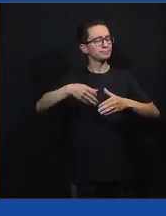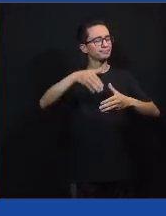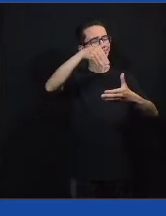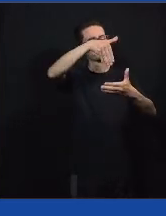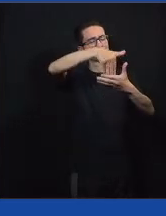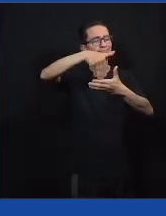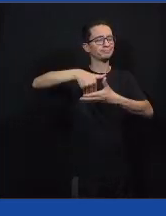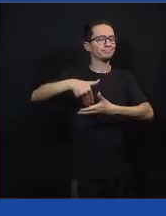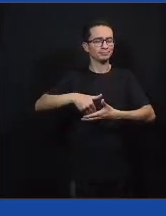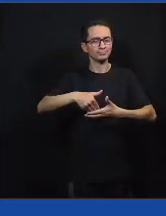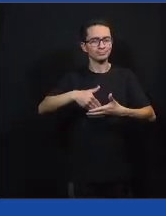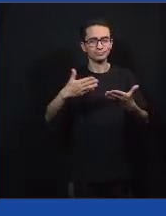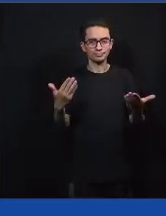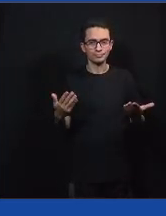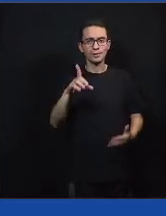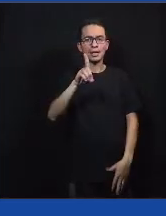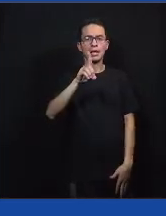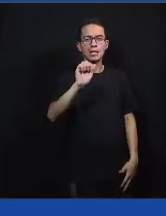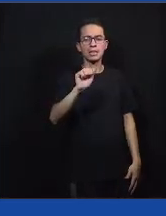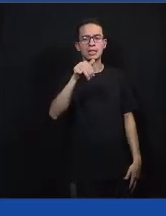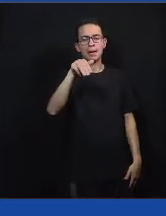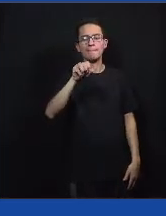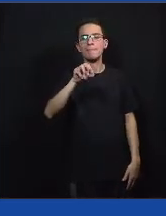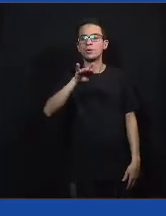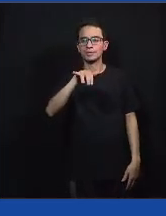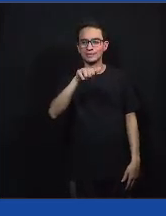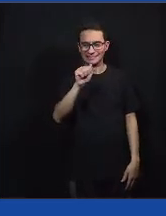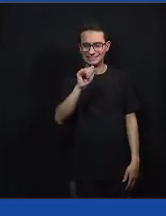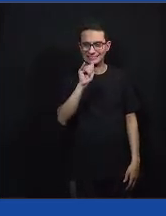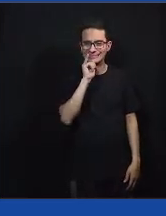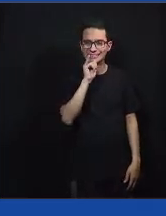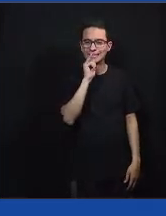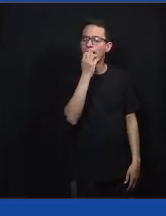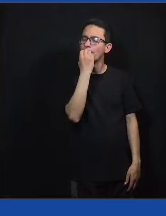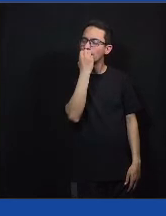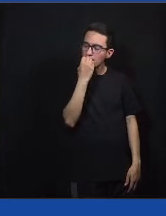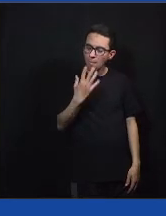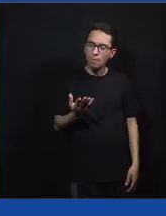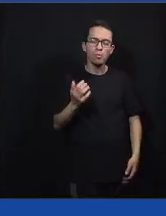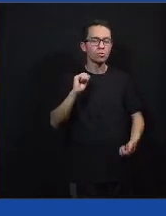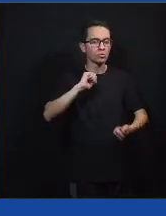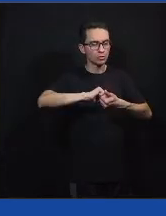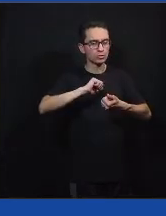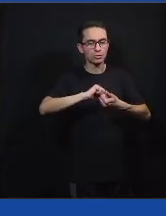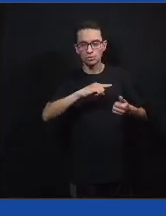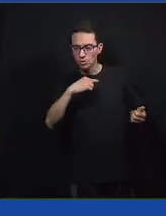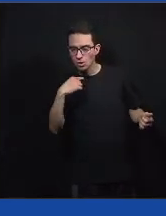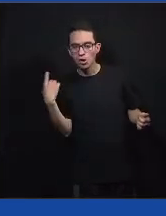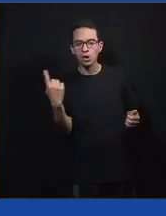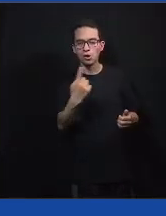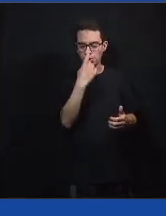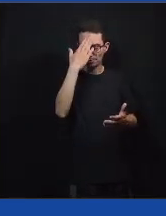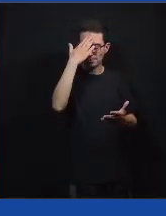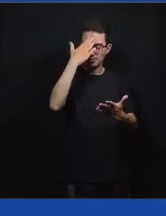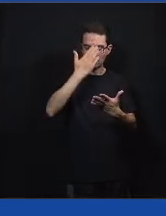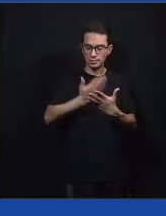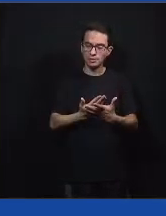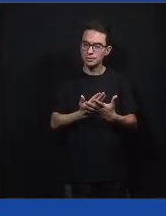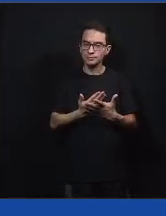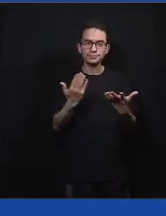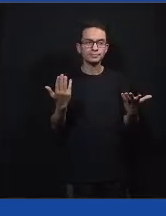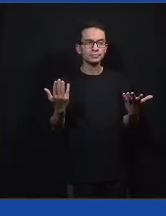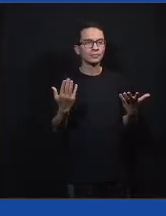Então, para a gente fazer uma educação política de qualidade, o que a gente acredita é... Nós precisamos explicar o que é o sistema